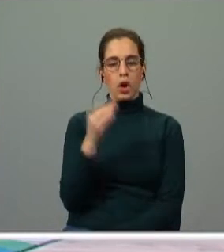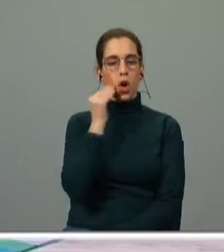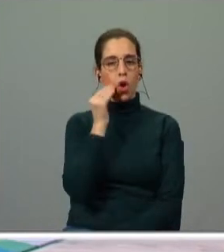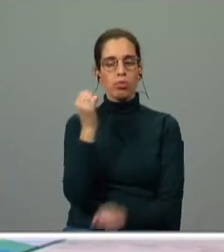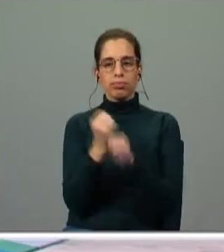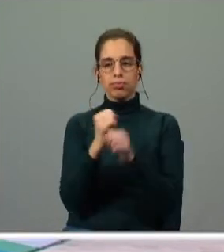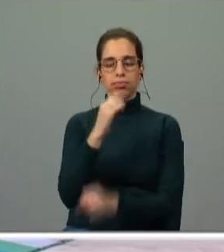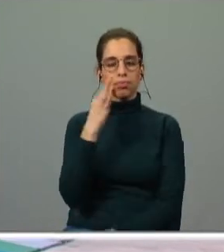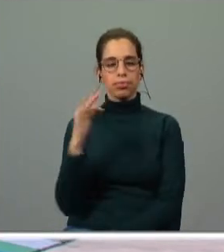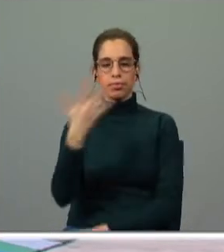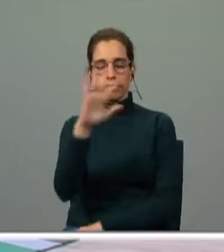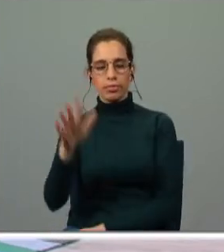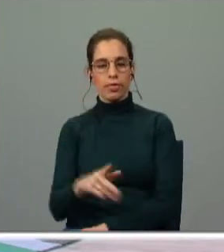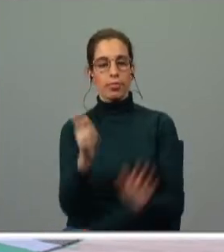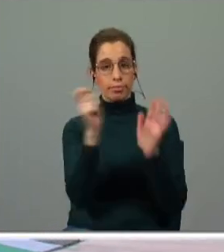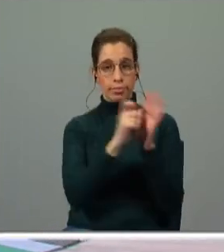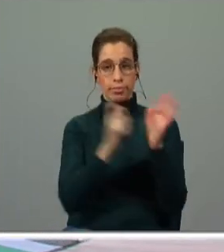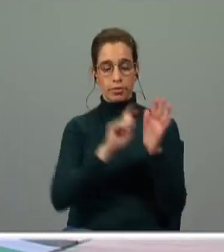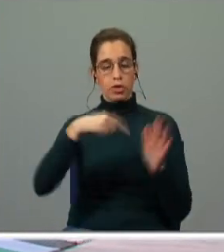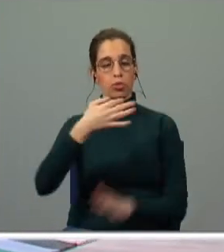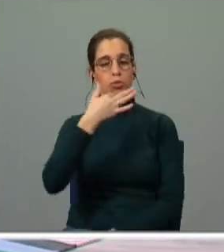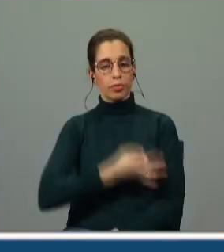vai tomando apontamentos que depois vamos verificar